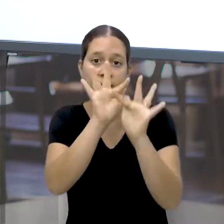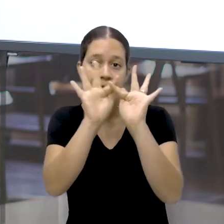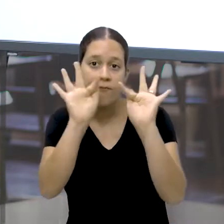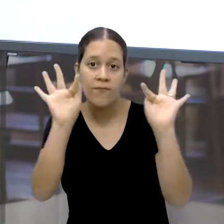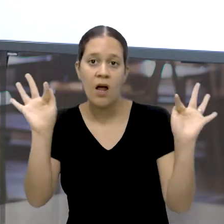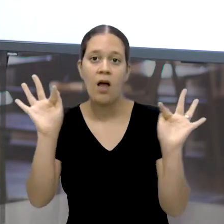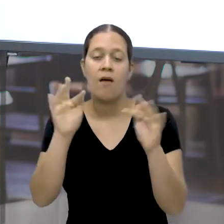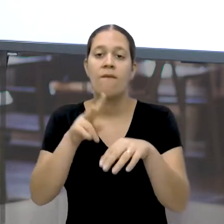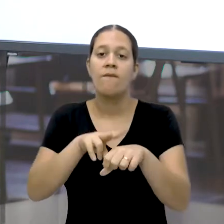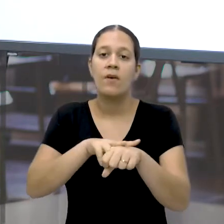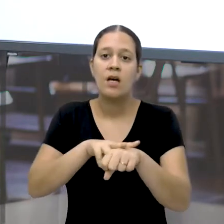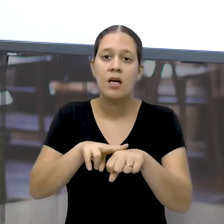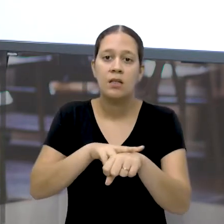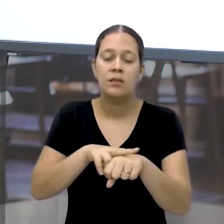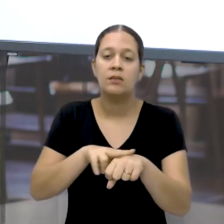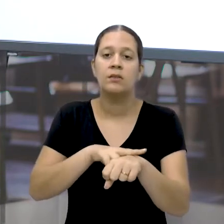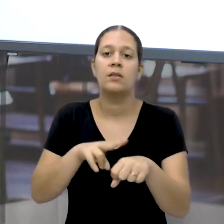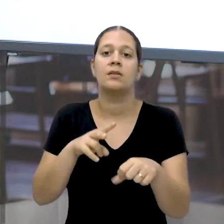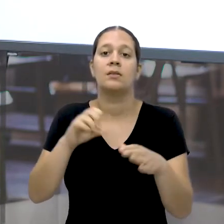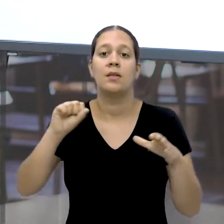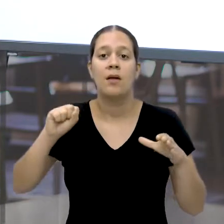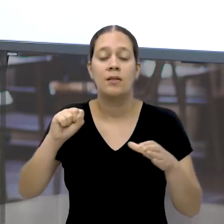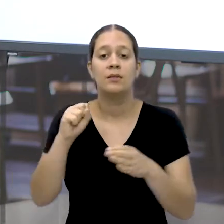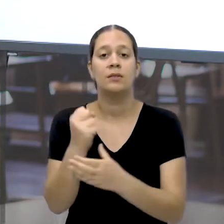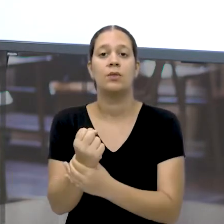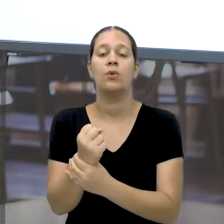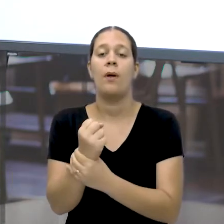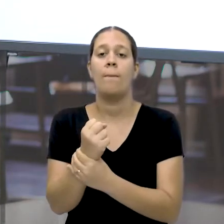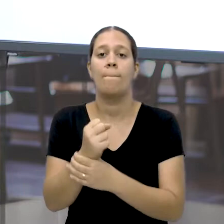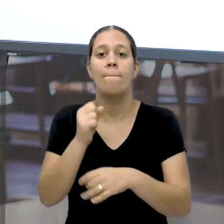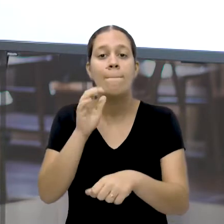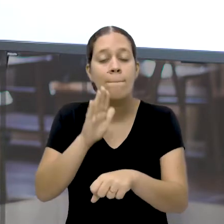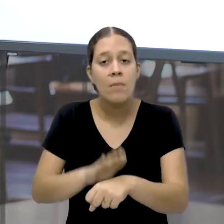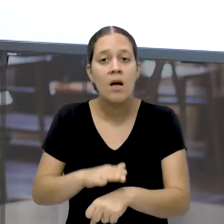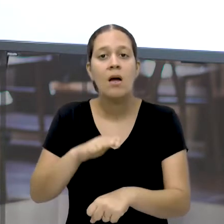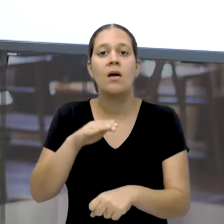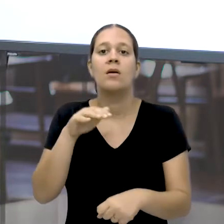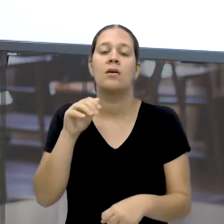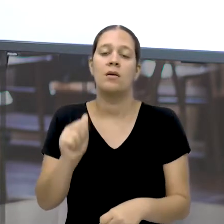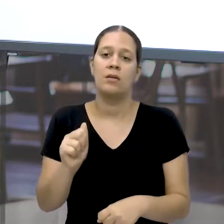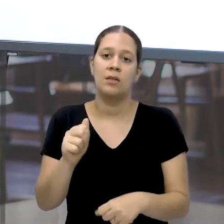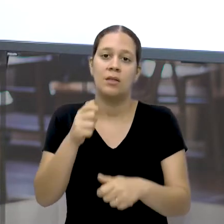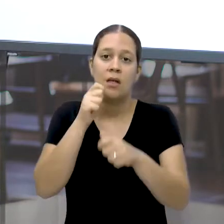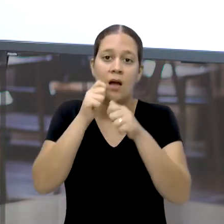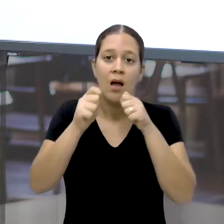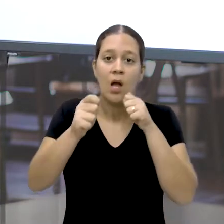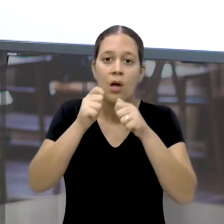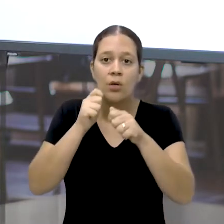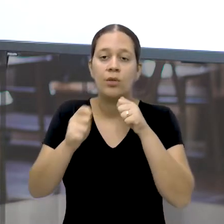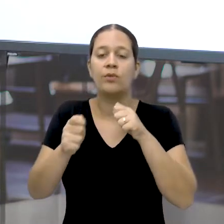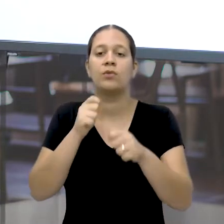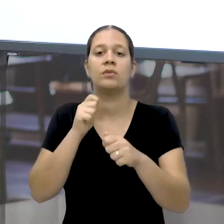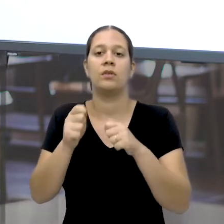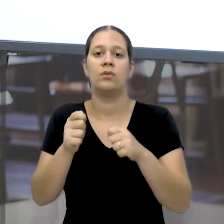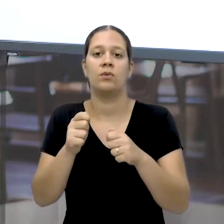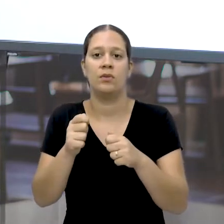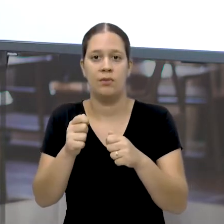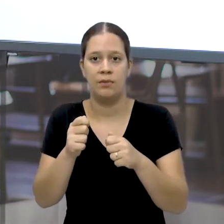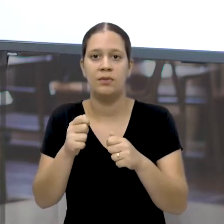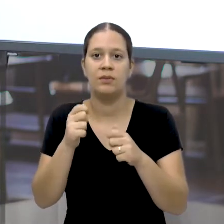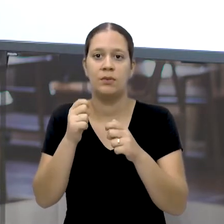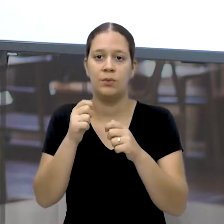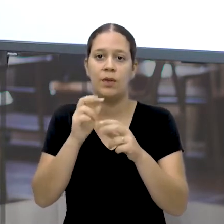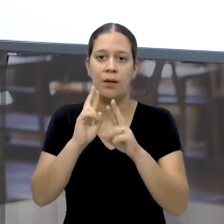Para poder Asegurar ainda mais A sua argumentação Para reforçar a sua